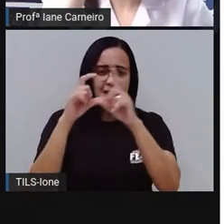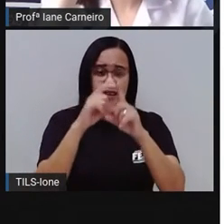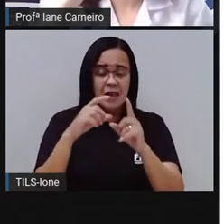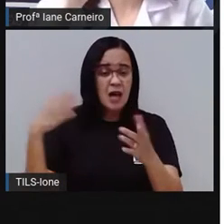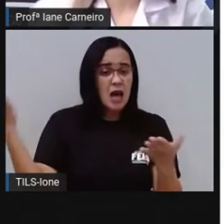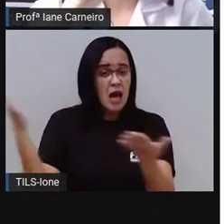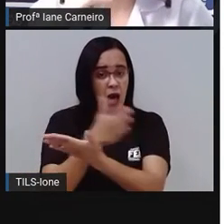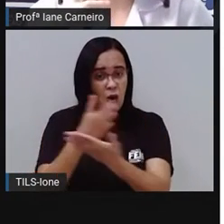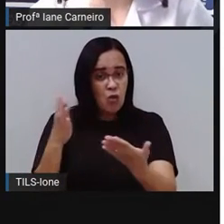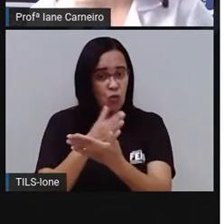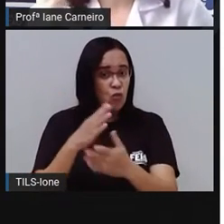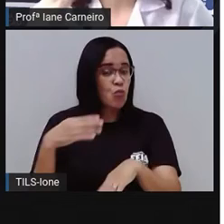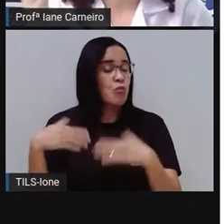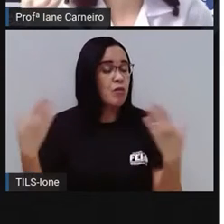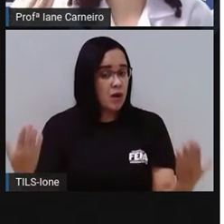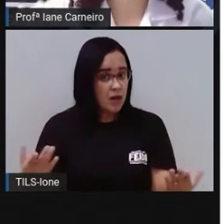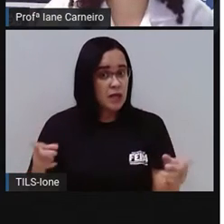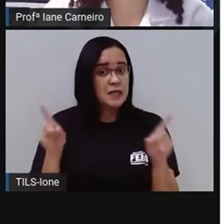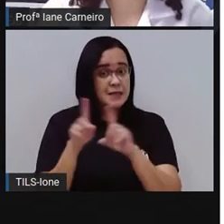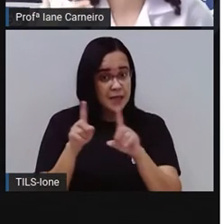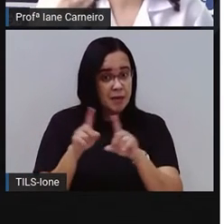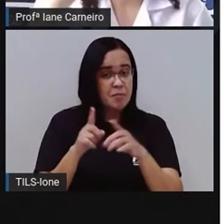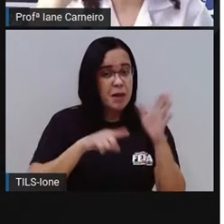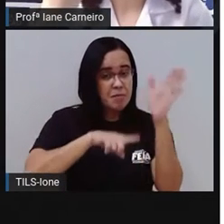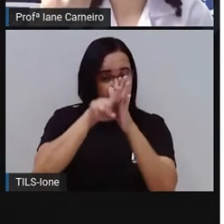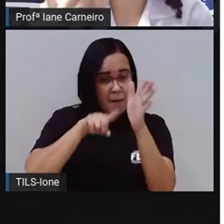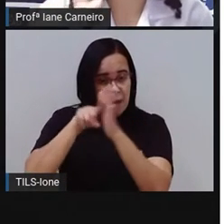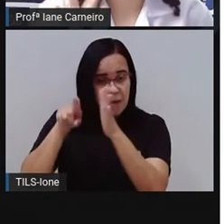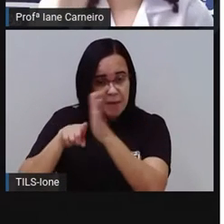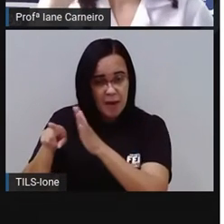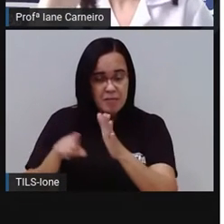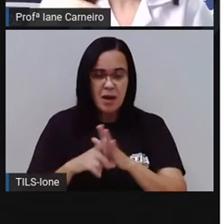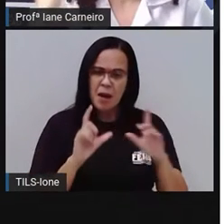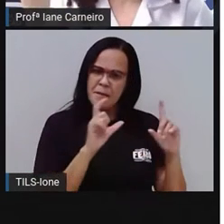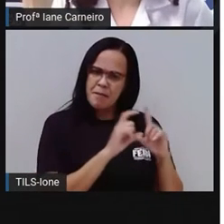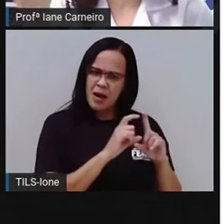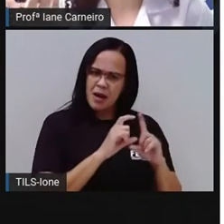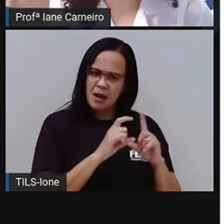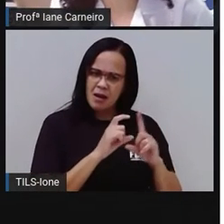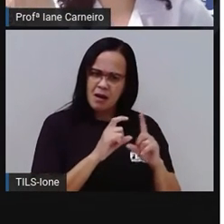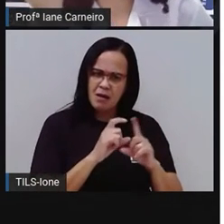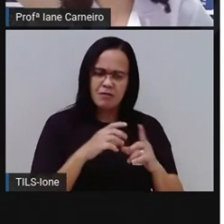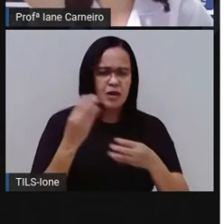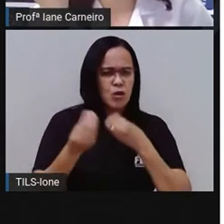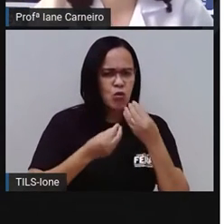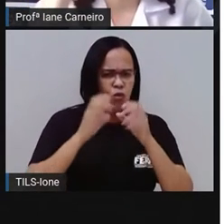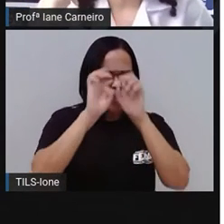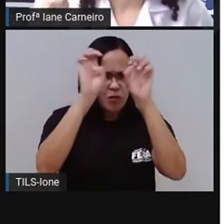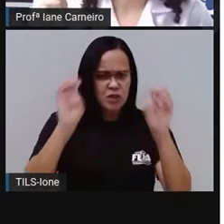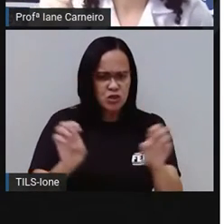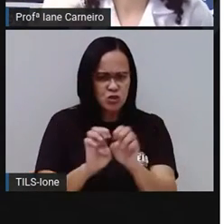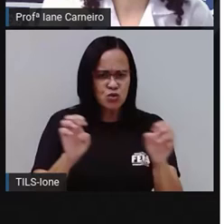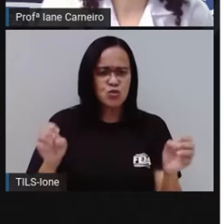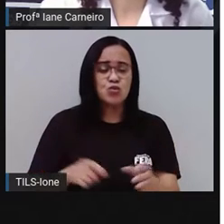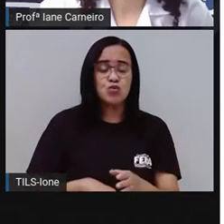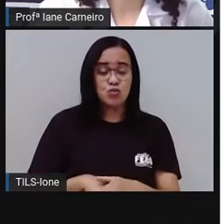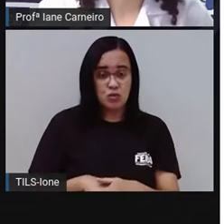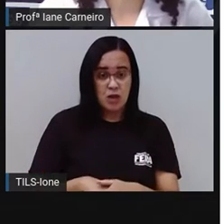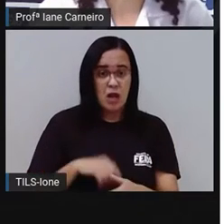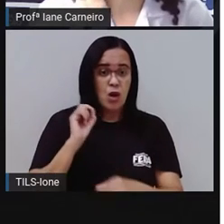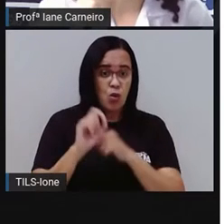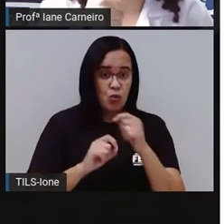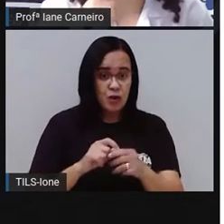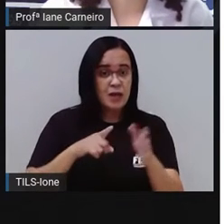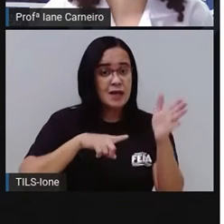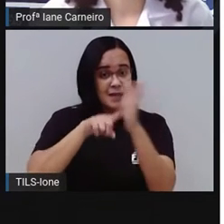algumas adivinhas para a gente ir analisando sobre as palavras, sobre a estrutura, né, do, da